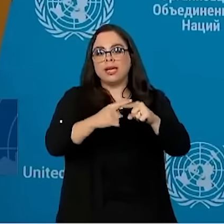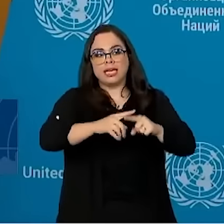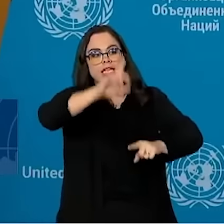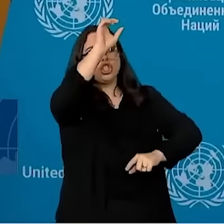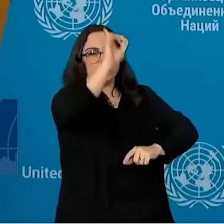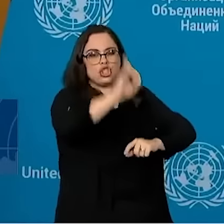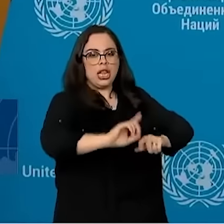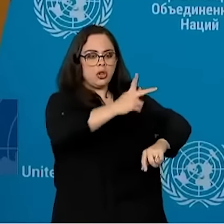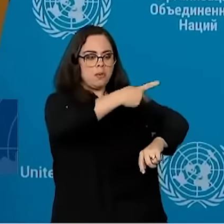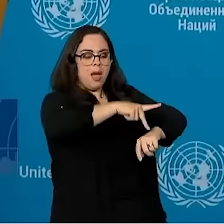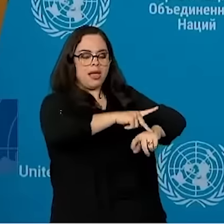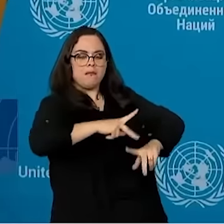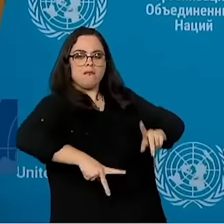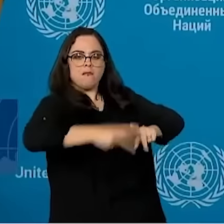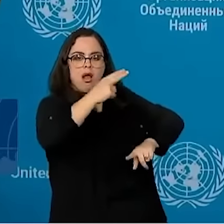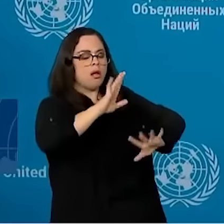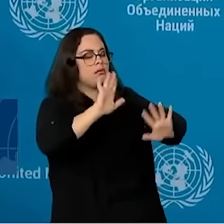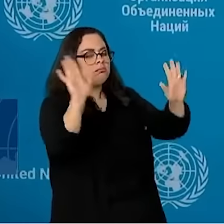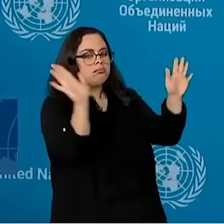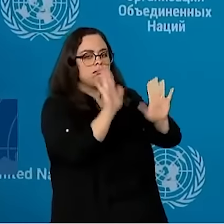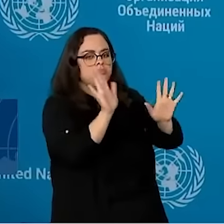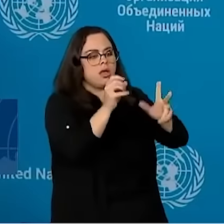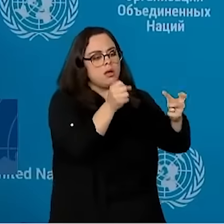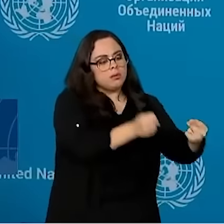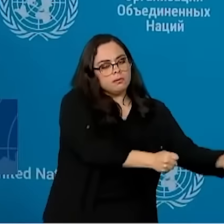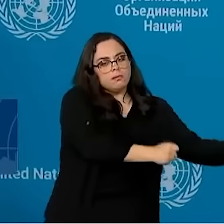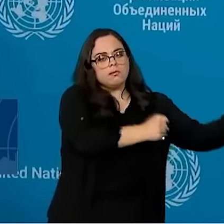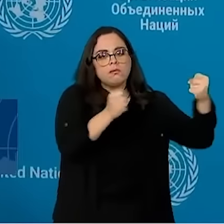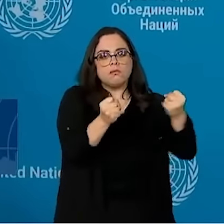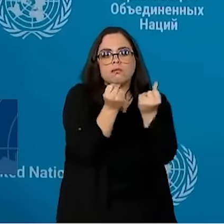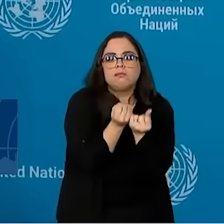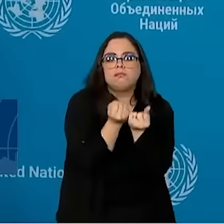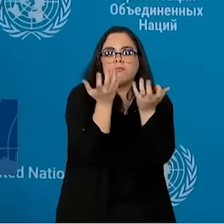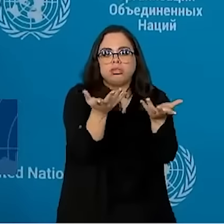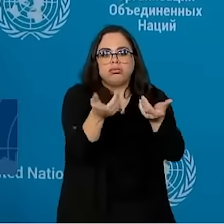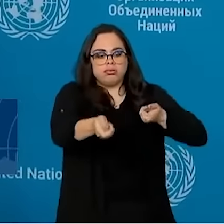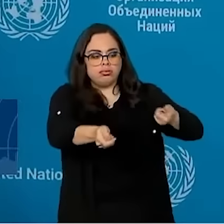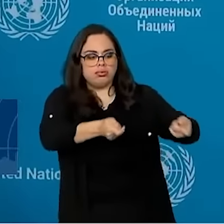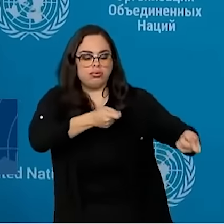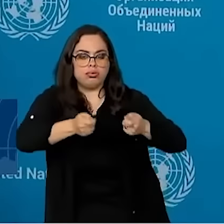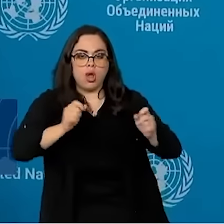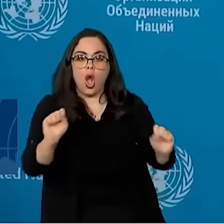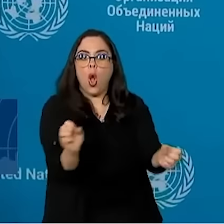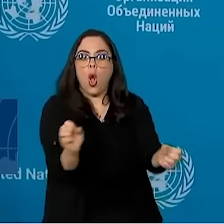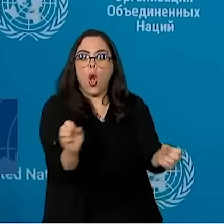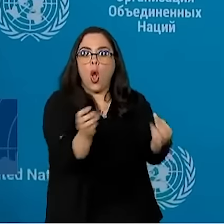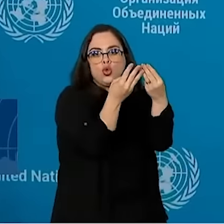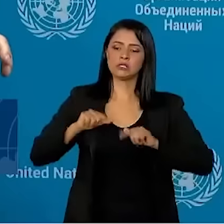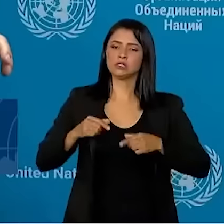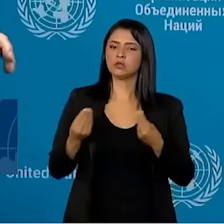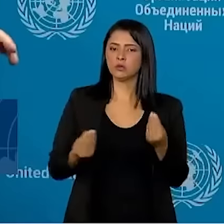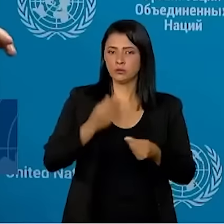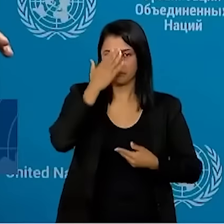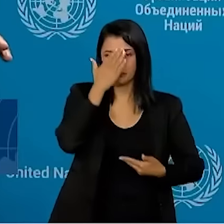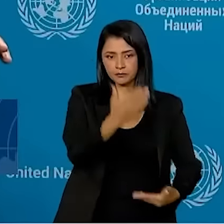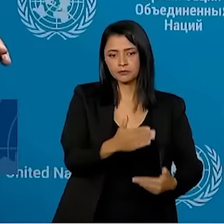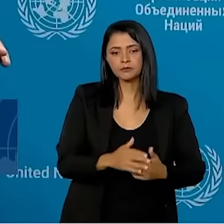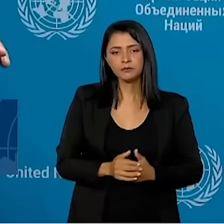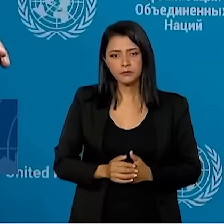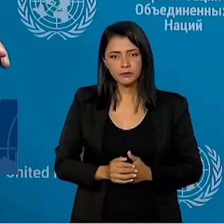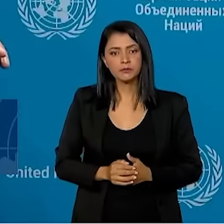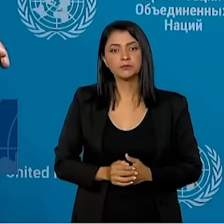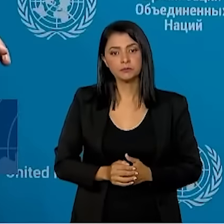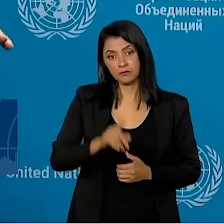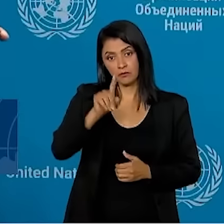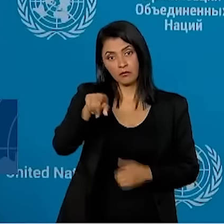e aumentando o poder de comando das Nações Unidas. É só importante